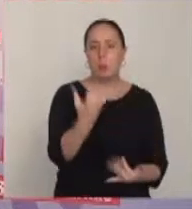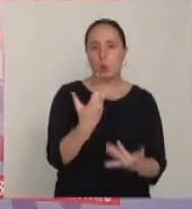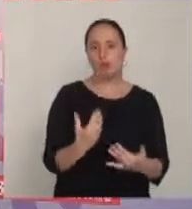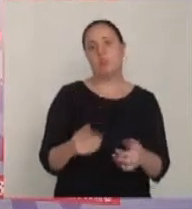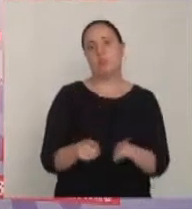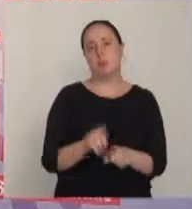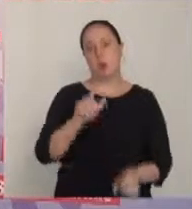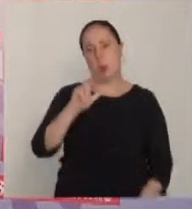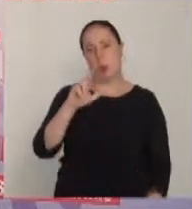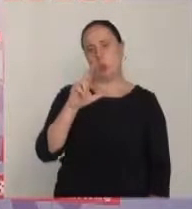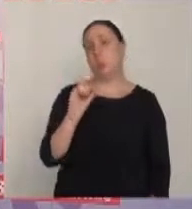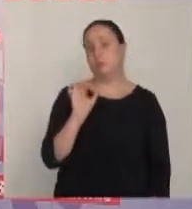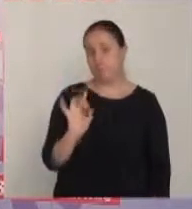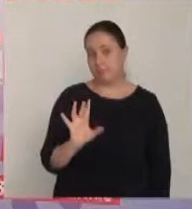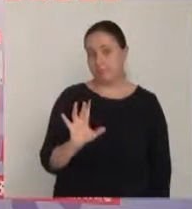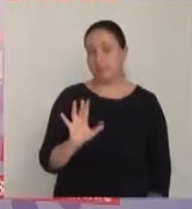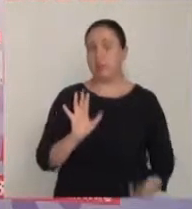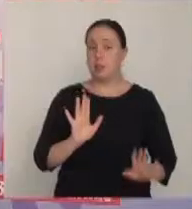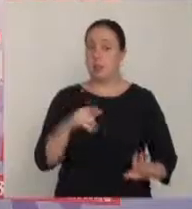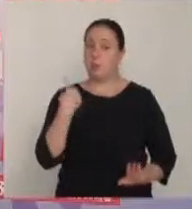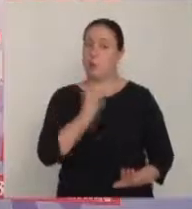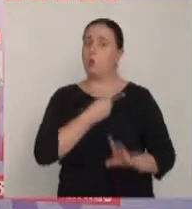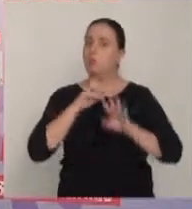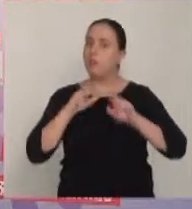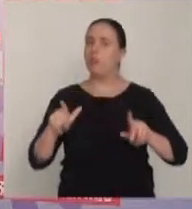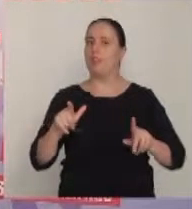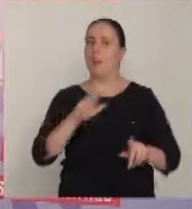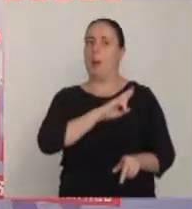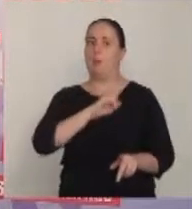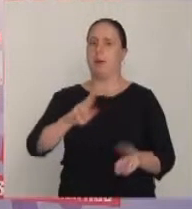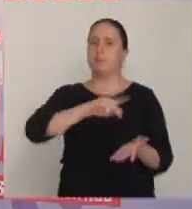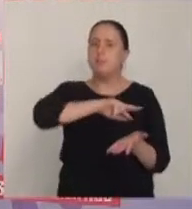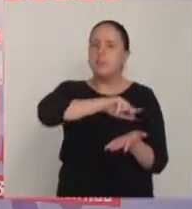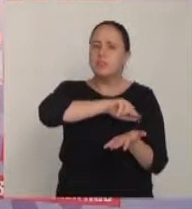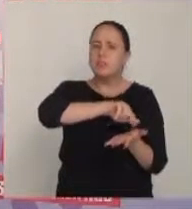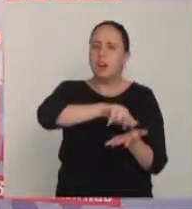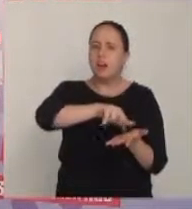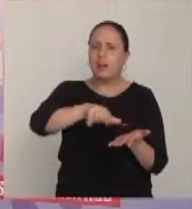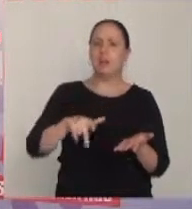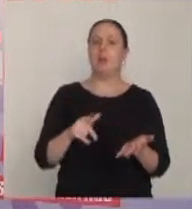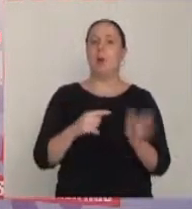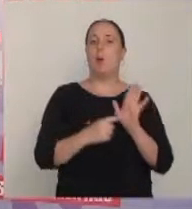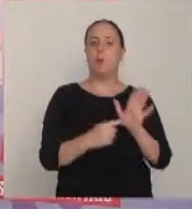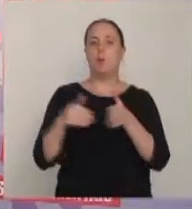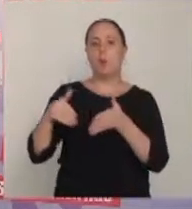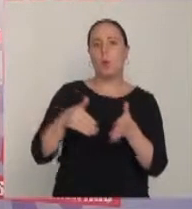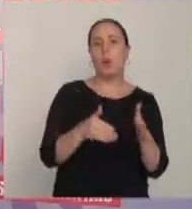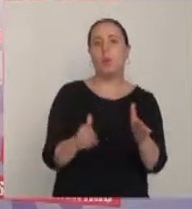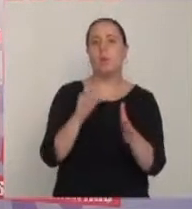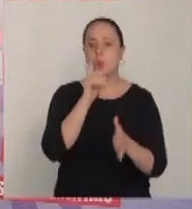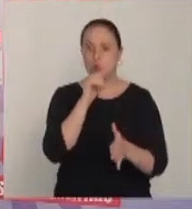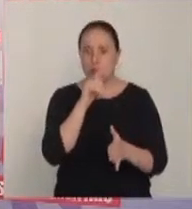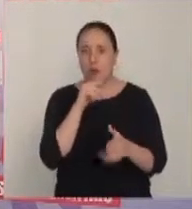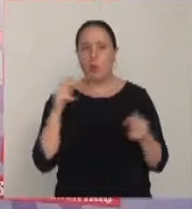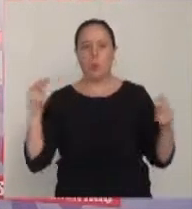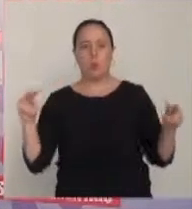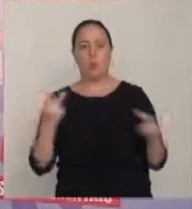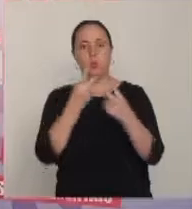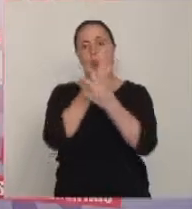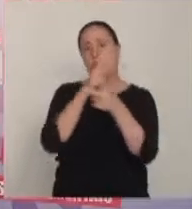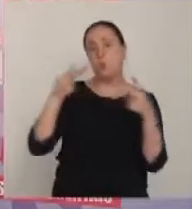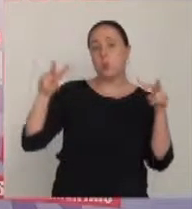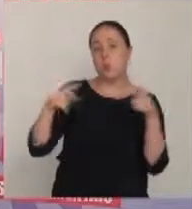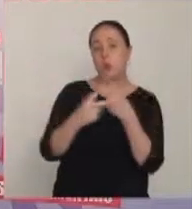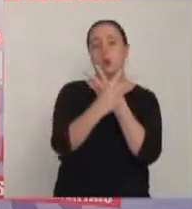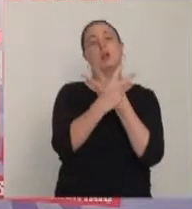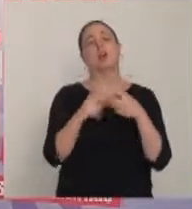de produção e lucro. Para nós, terra representa muito mais do que isso. Representa o caminho por onde corre o rio,